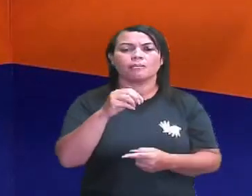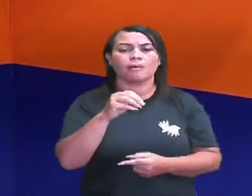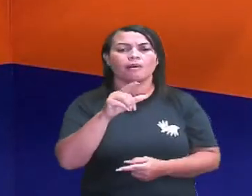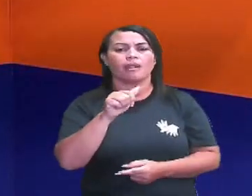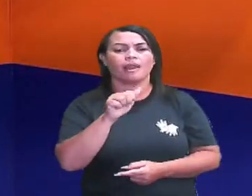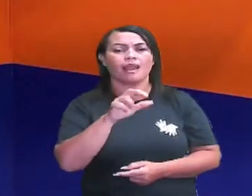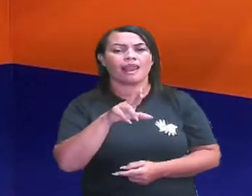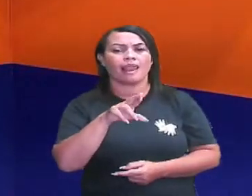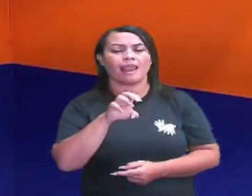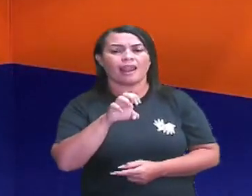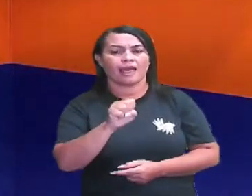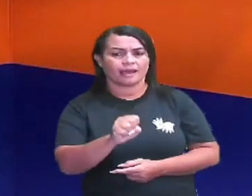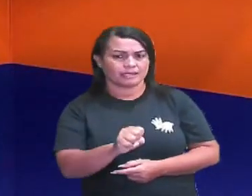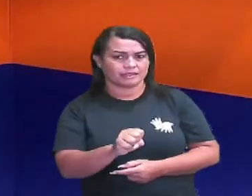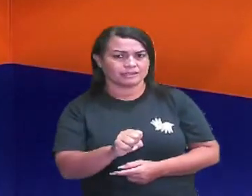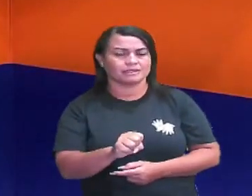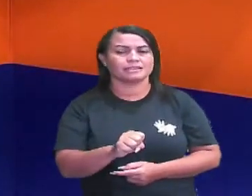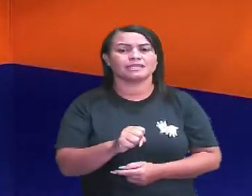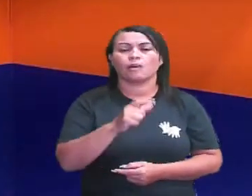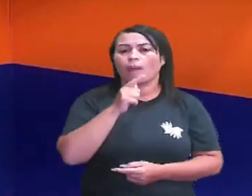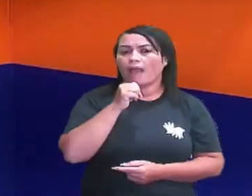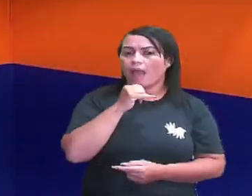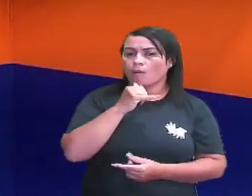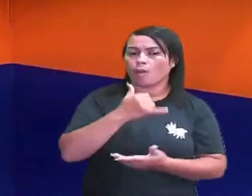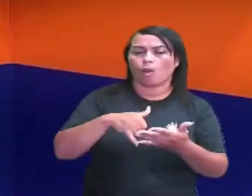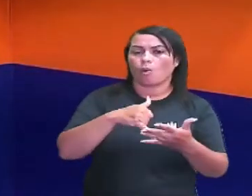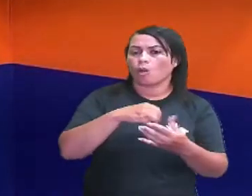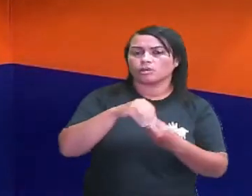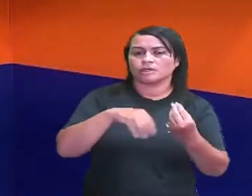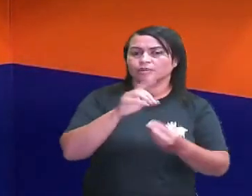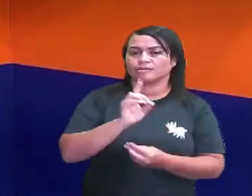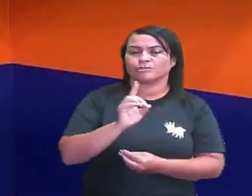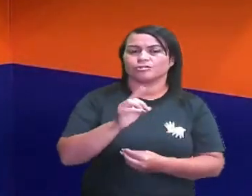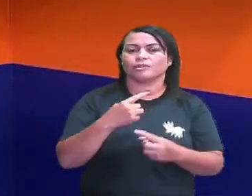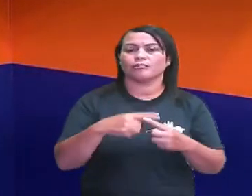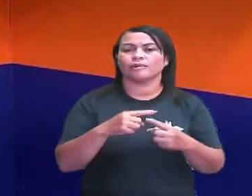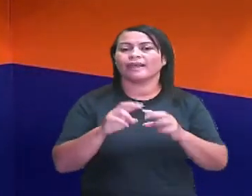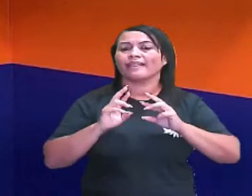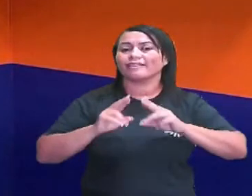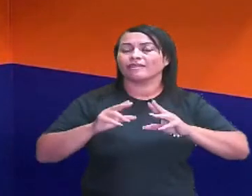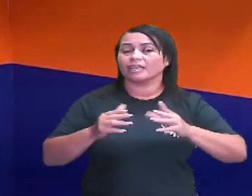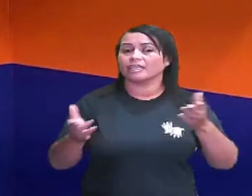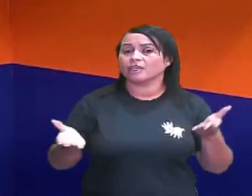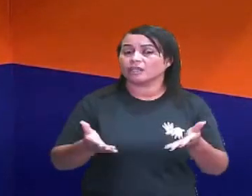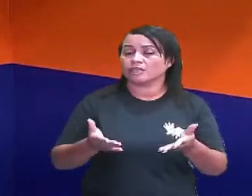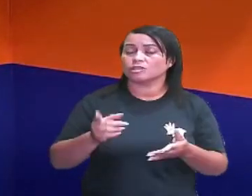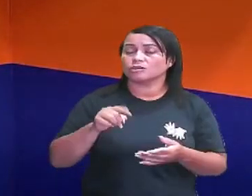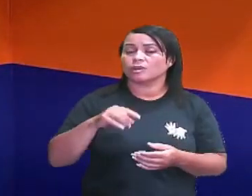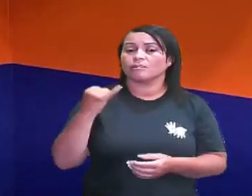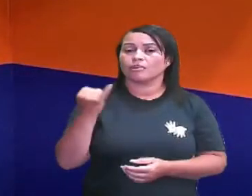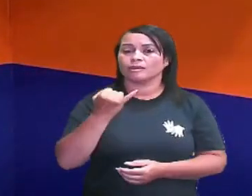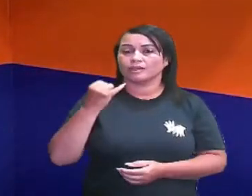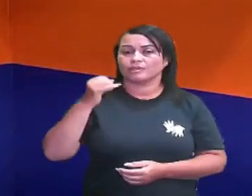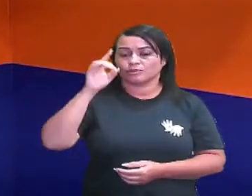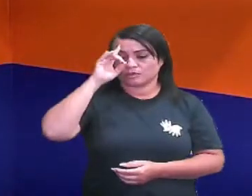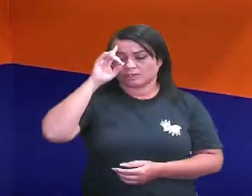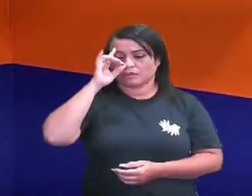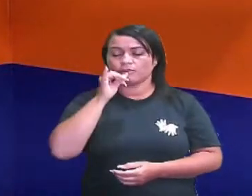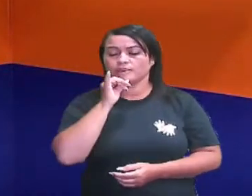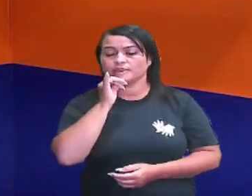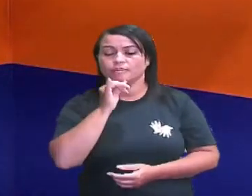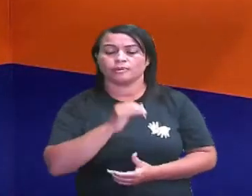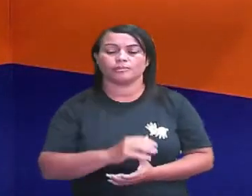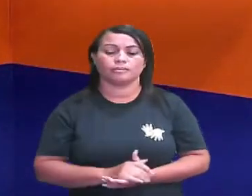água, porque um é apolar e o outro é polar. E isso é importante no nosso dia a dia. Por exemplo,